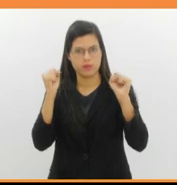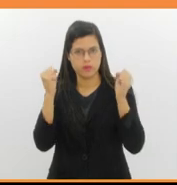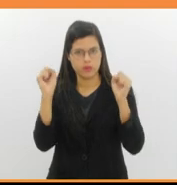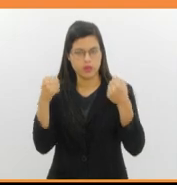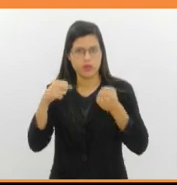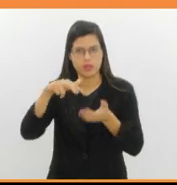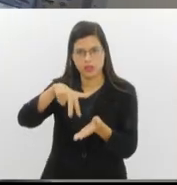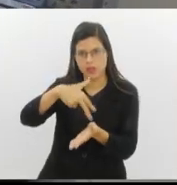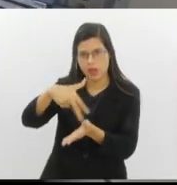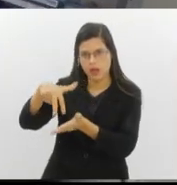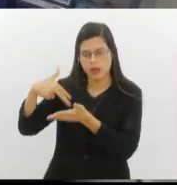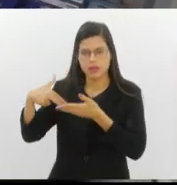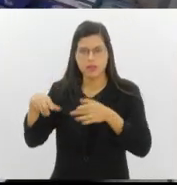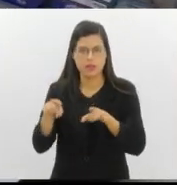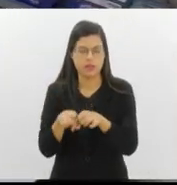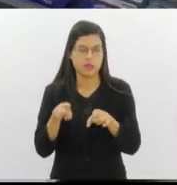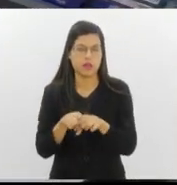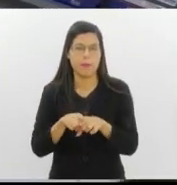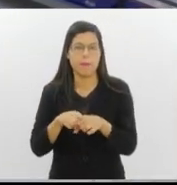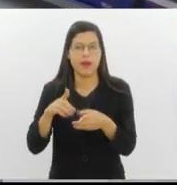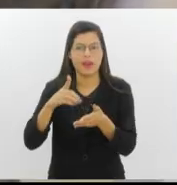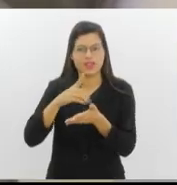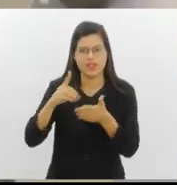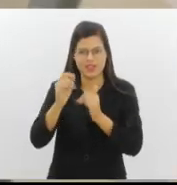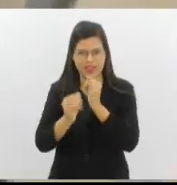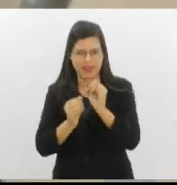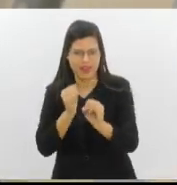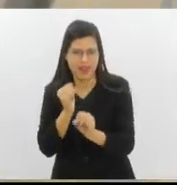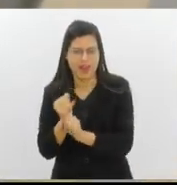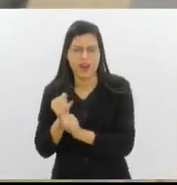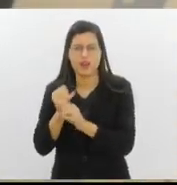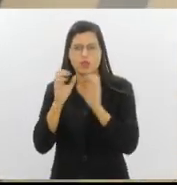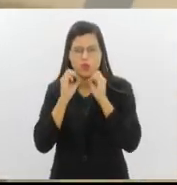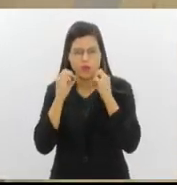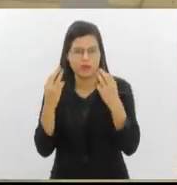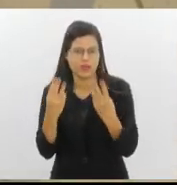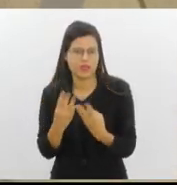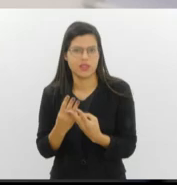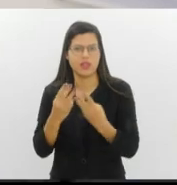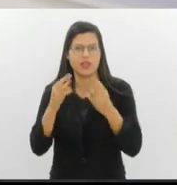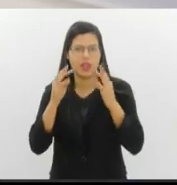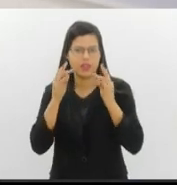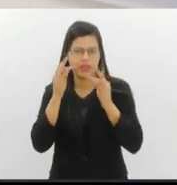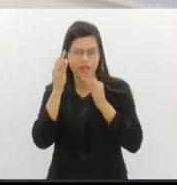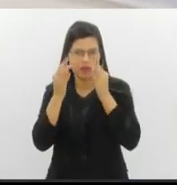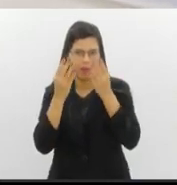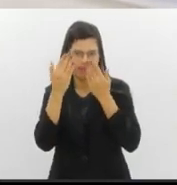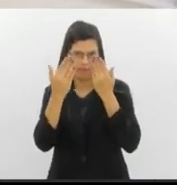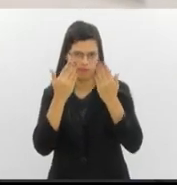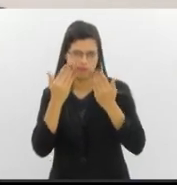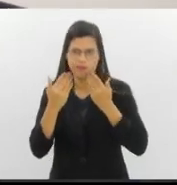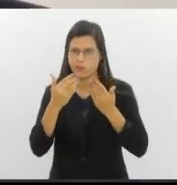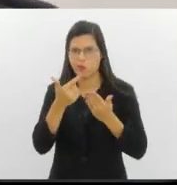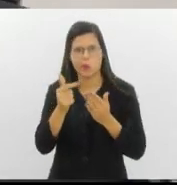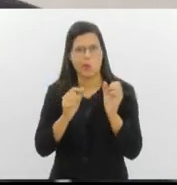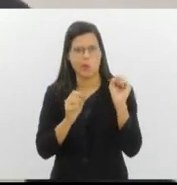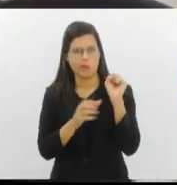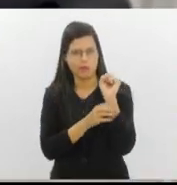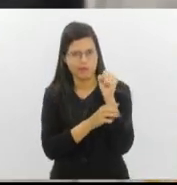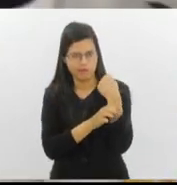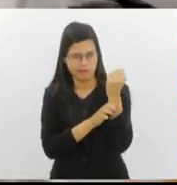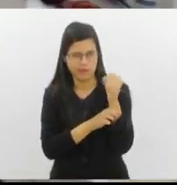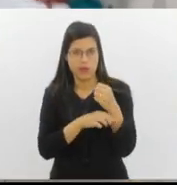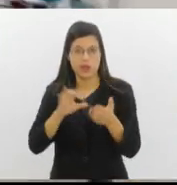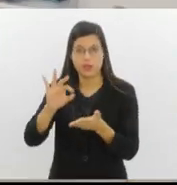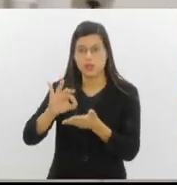hidroginástica, inclusão digital, realização de oficinas cognitivas e terapêuticas, fisioterapia, entre outros. As inscrições